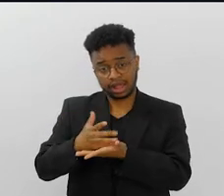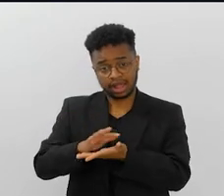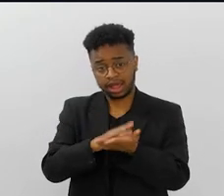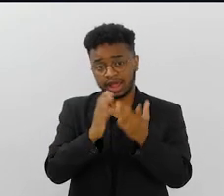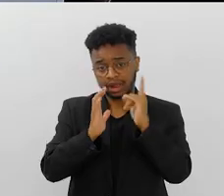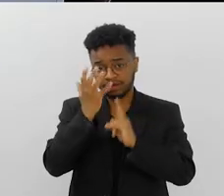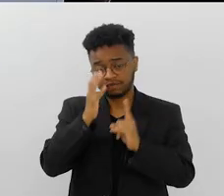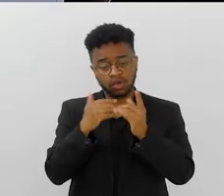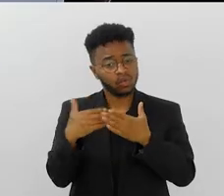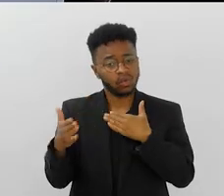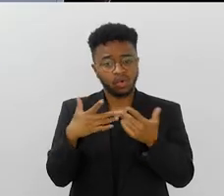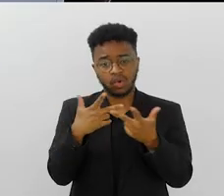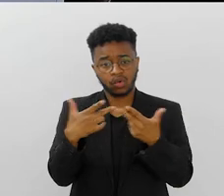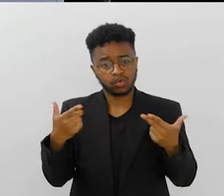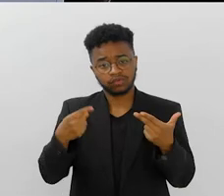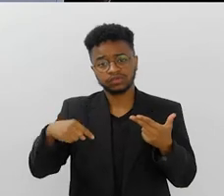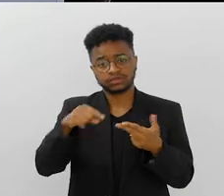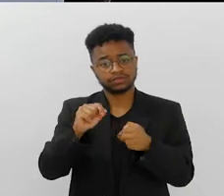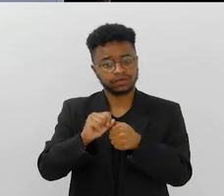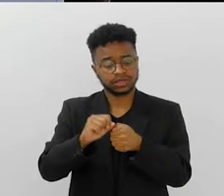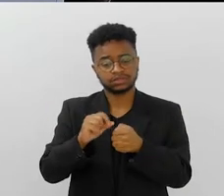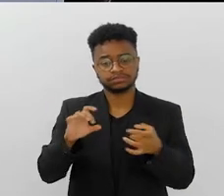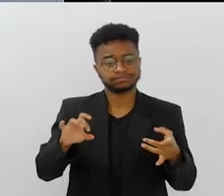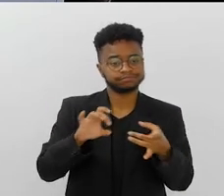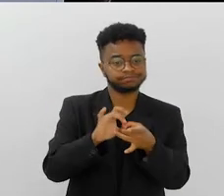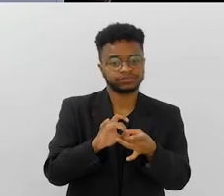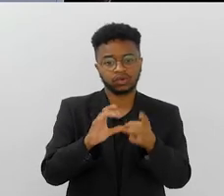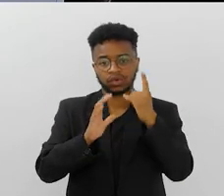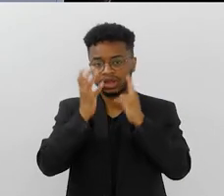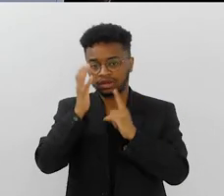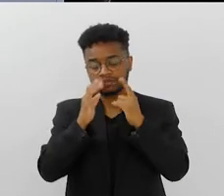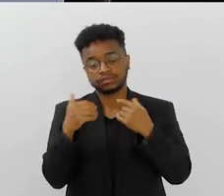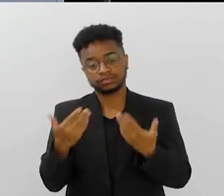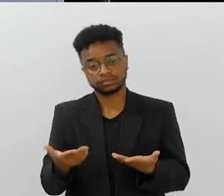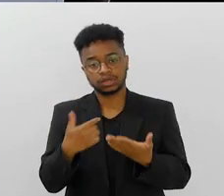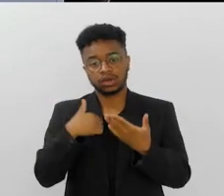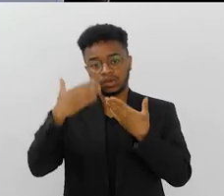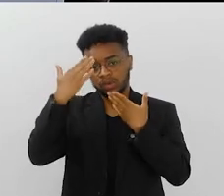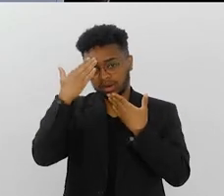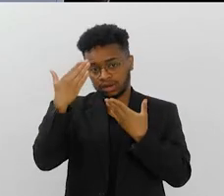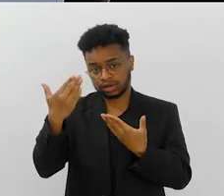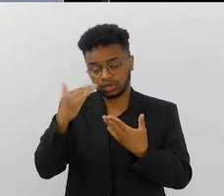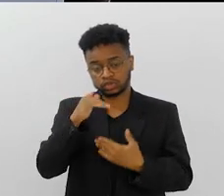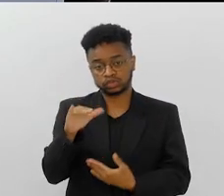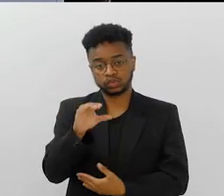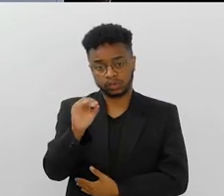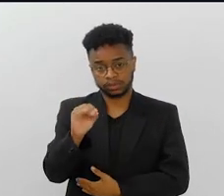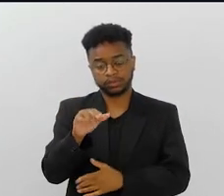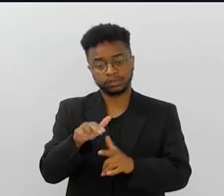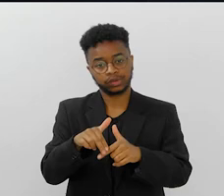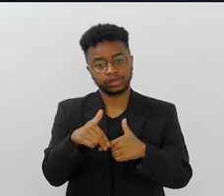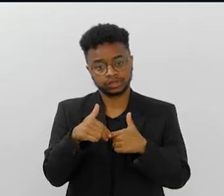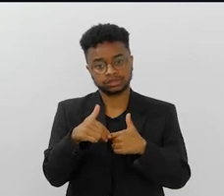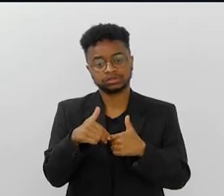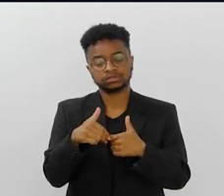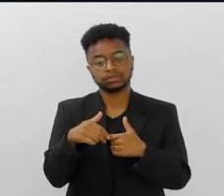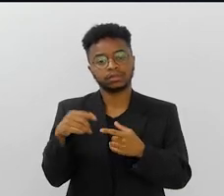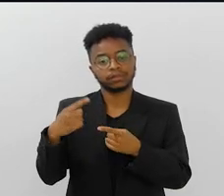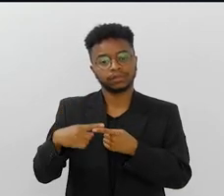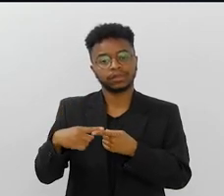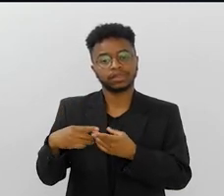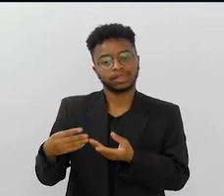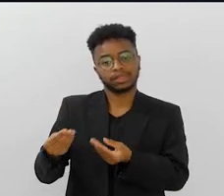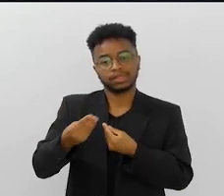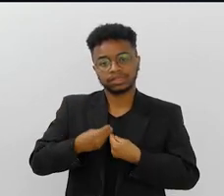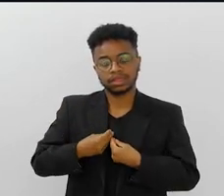carnaval. Qualquer arte, qualquer uma que você pegue no mundo vai encaixar no carnaval. Então, agradeço muito ao João por ele ter